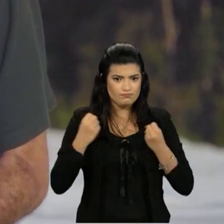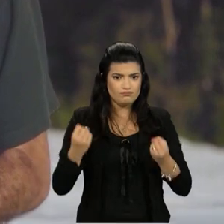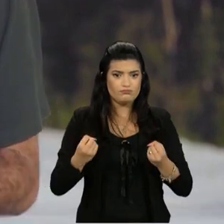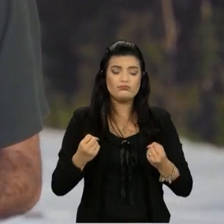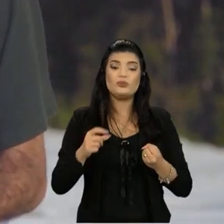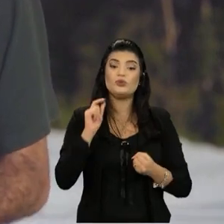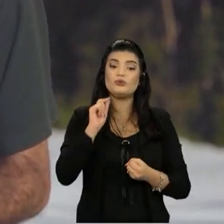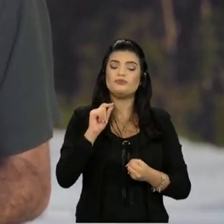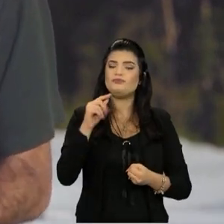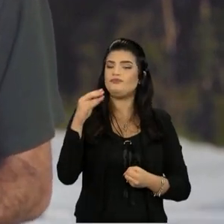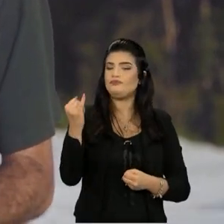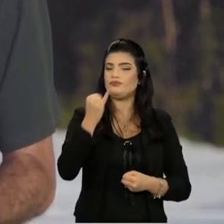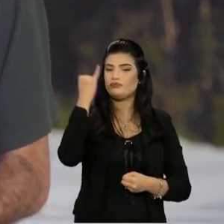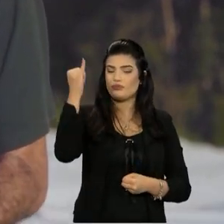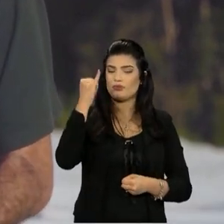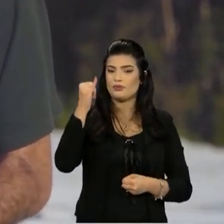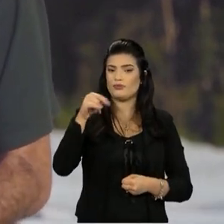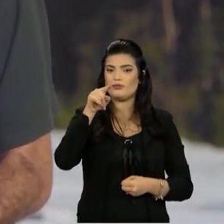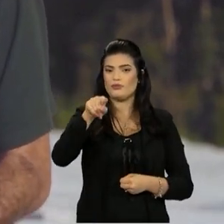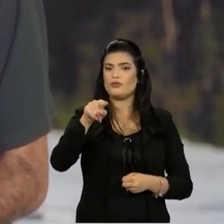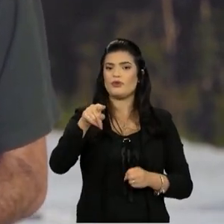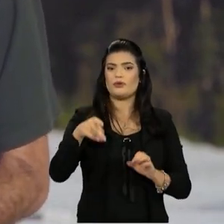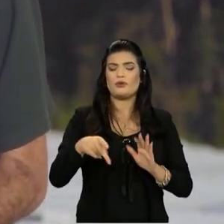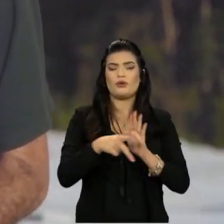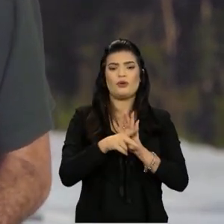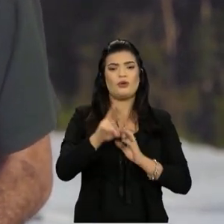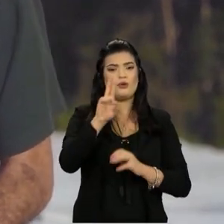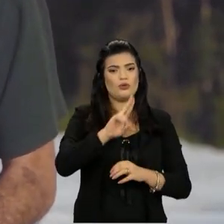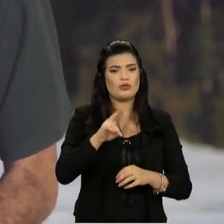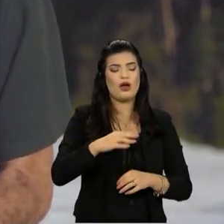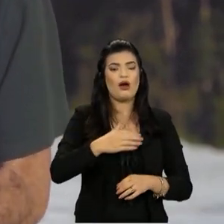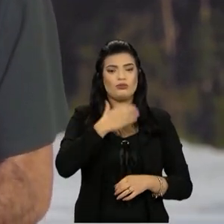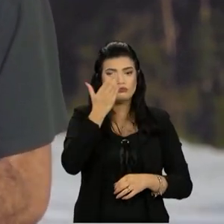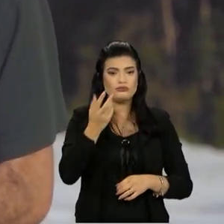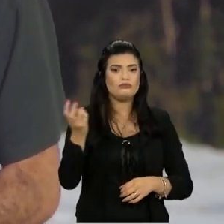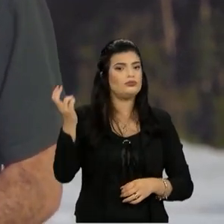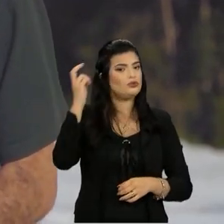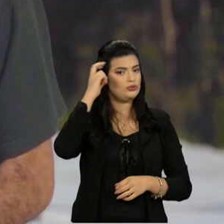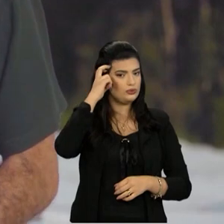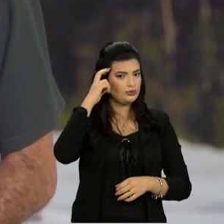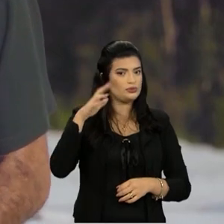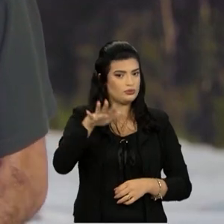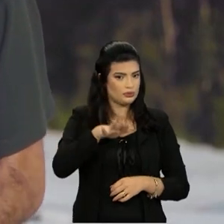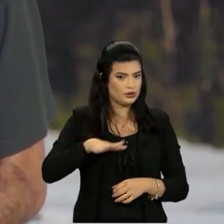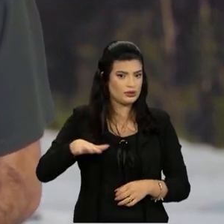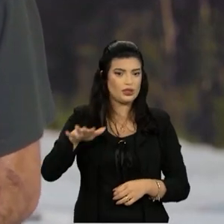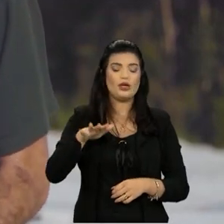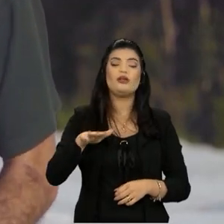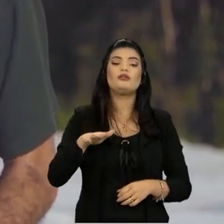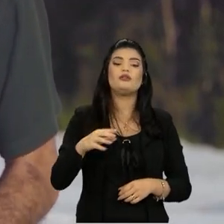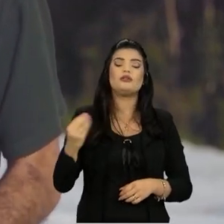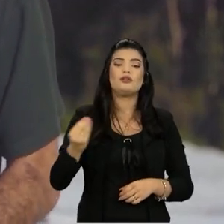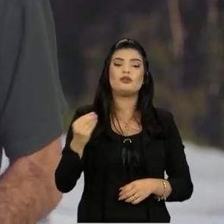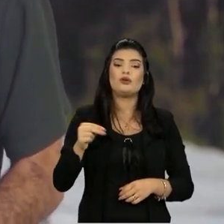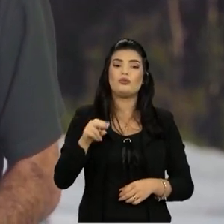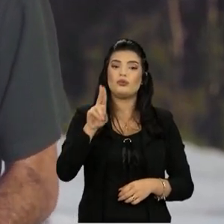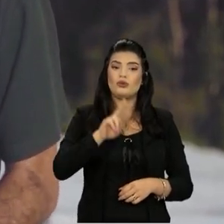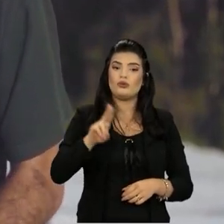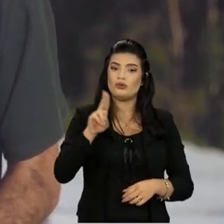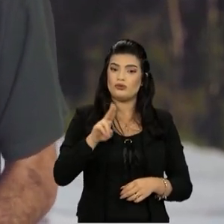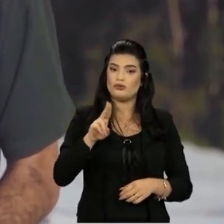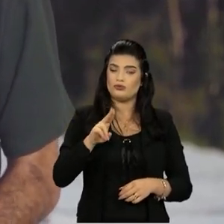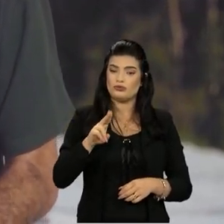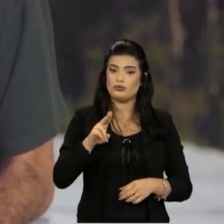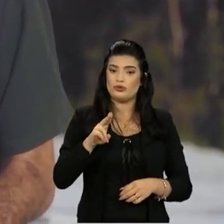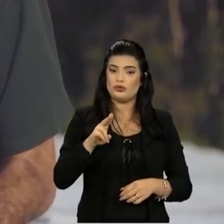cá, é essa importância de desmitificar o fruto, a cultura lá no mercado, como um uso de agrotóxico